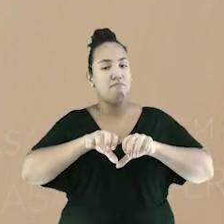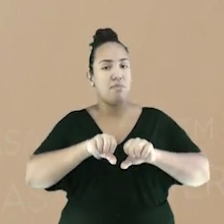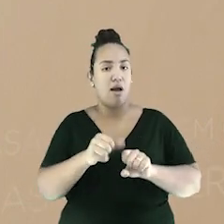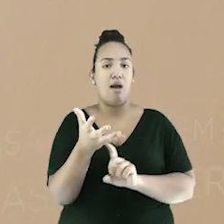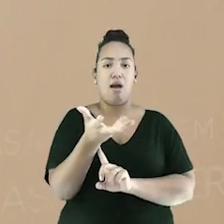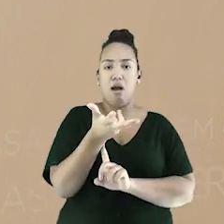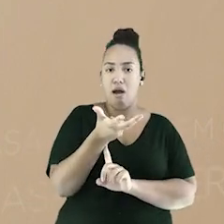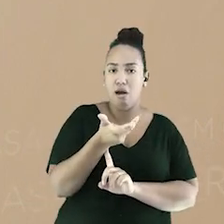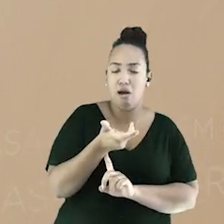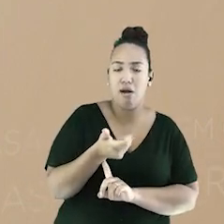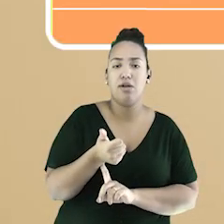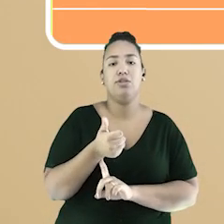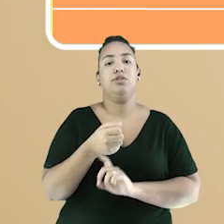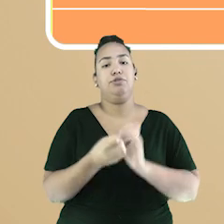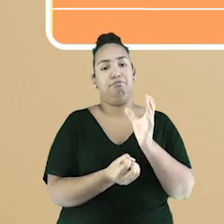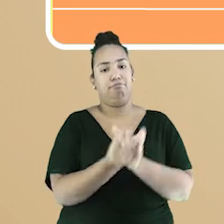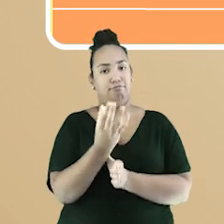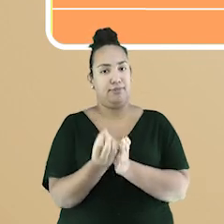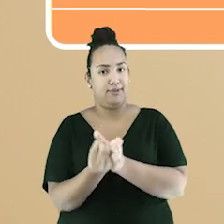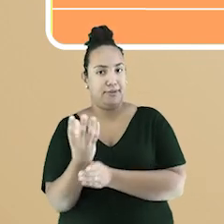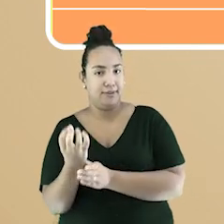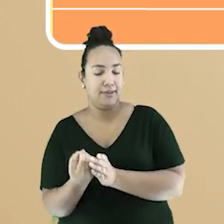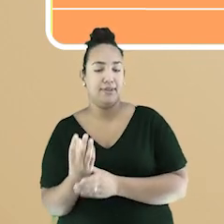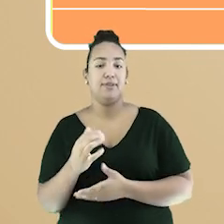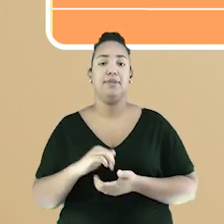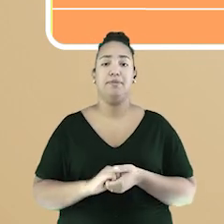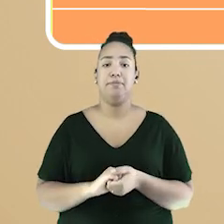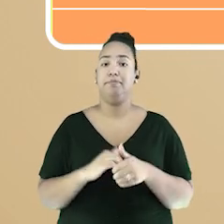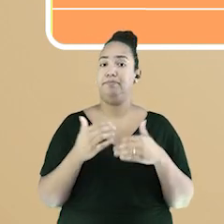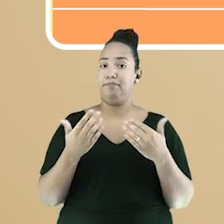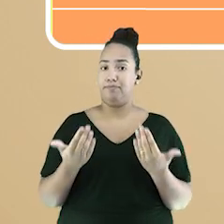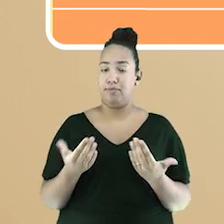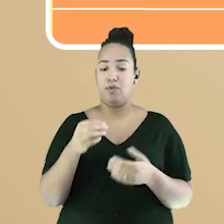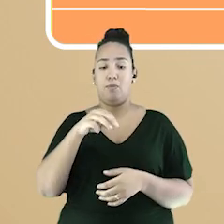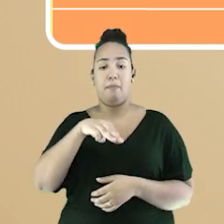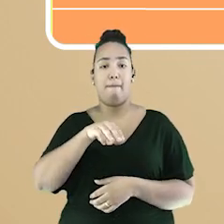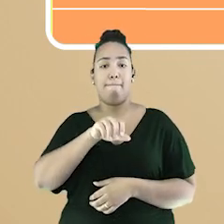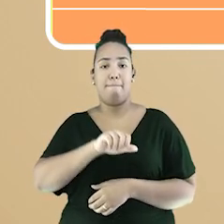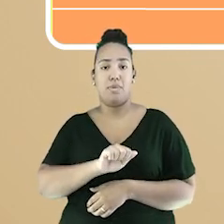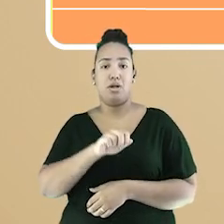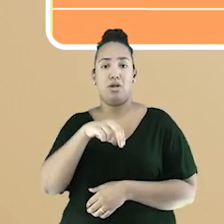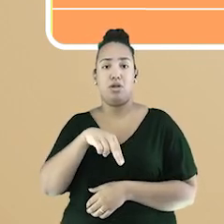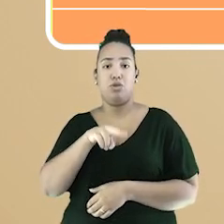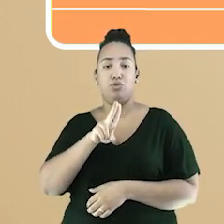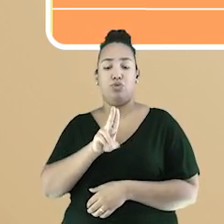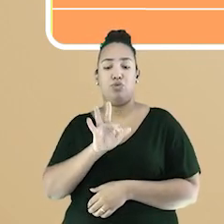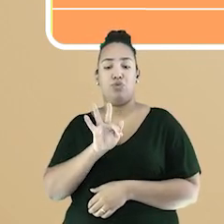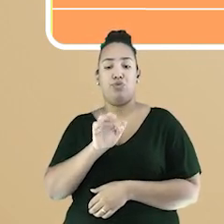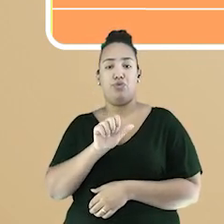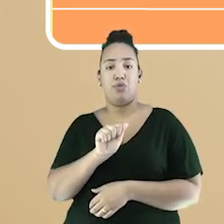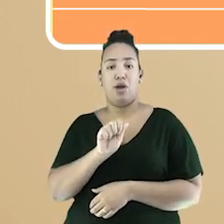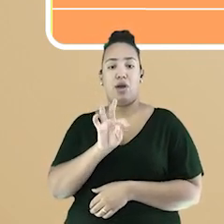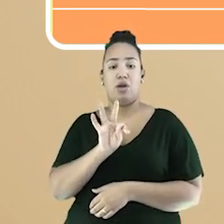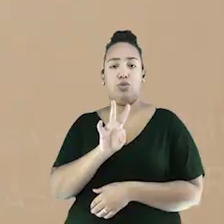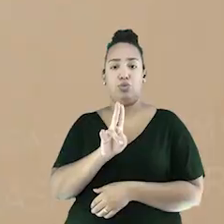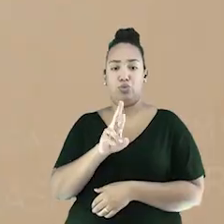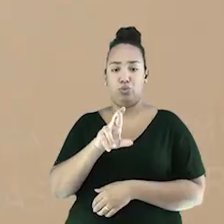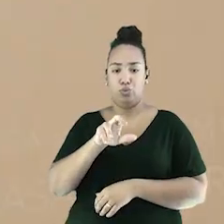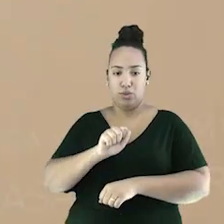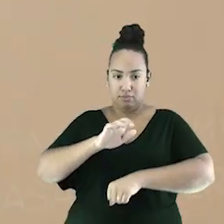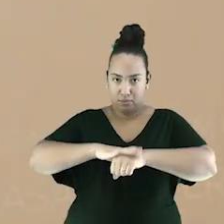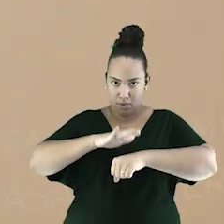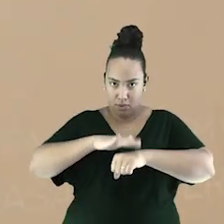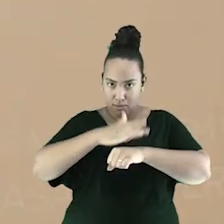maquinofatura. Quando falo em manufatura, estou me referindo a produtos feitos pela mão de obra humana.